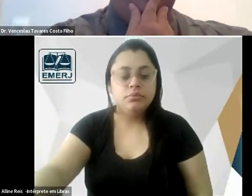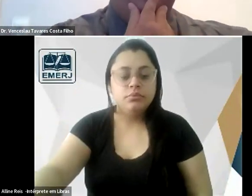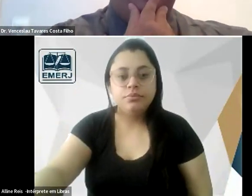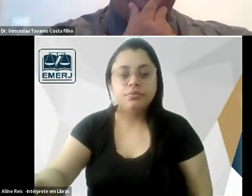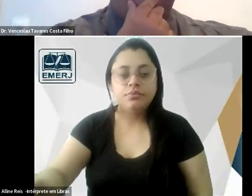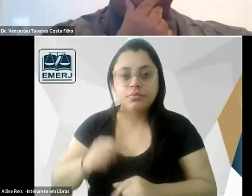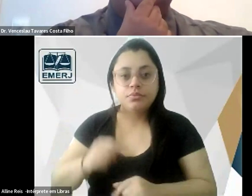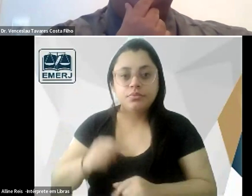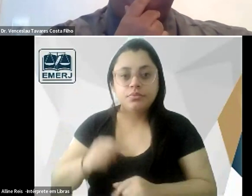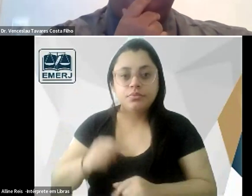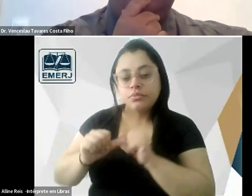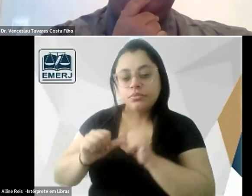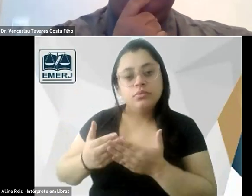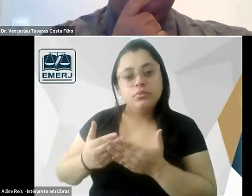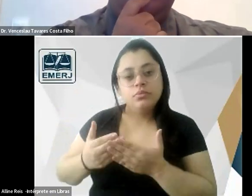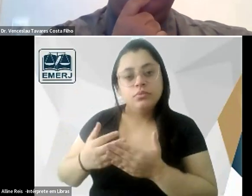porque eu vejo